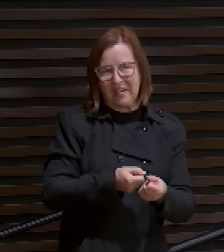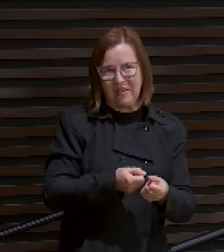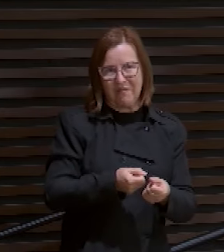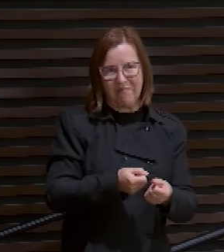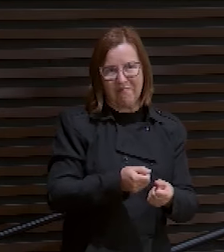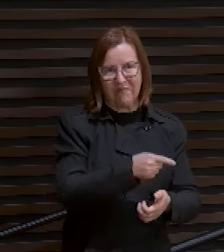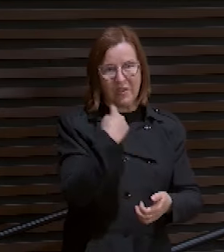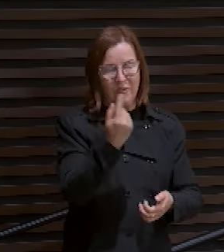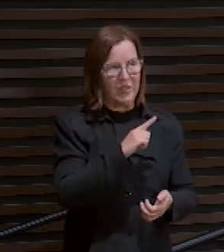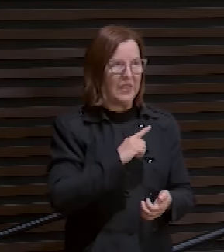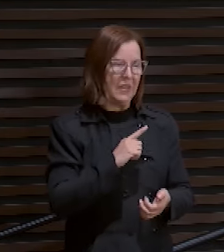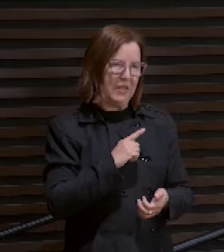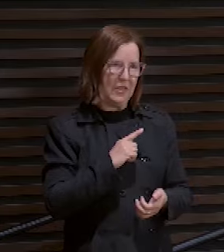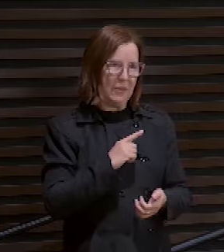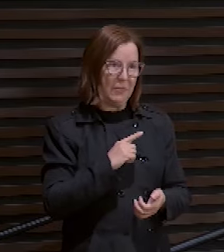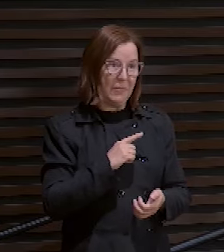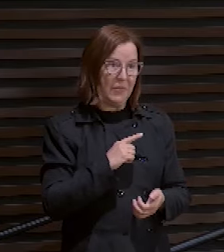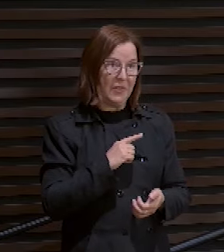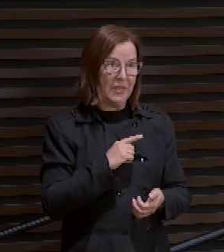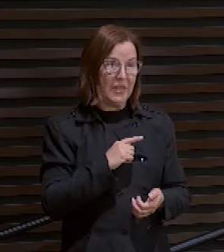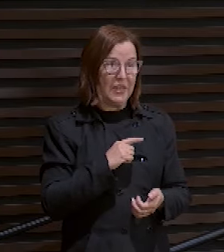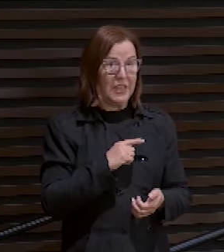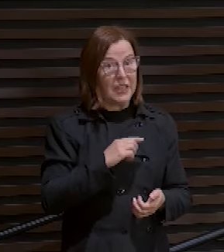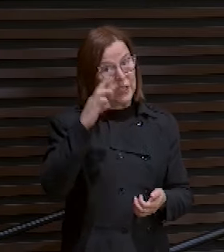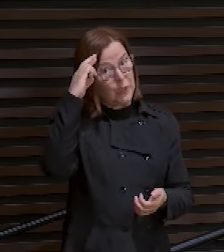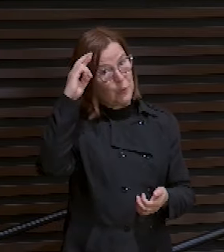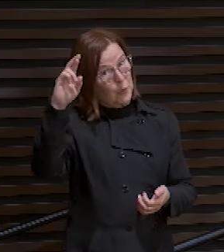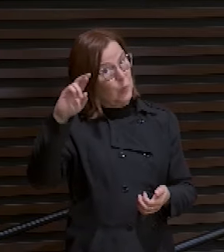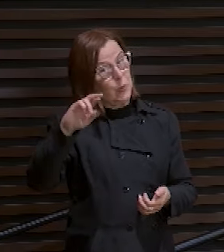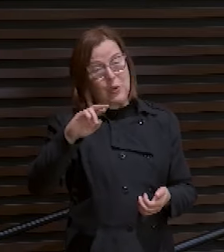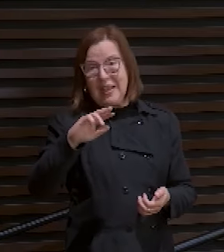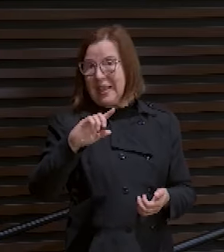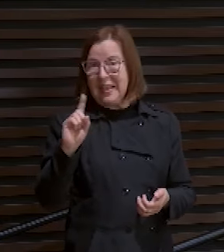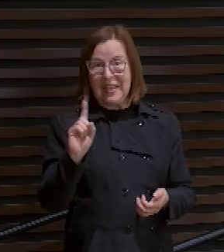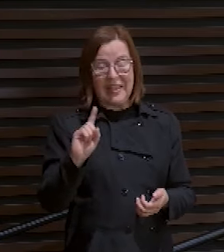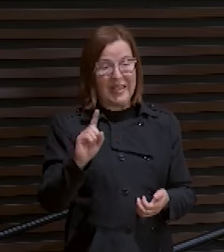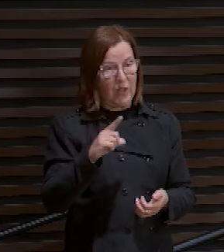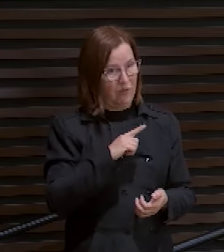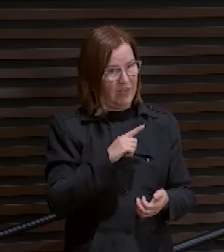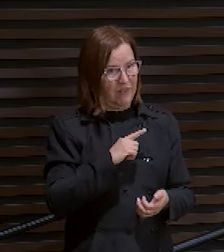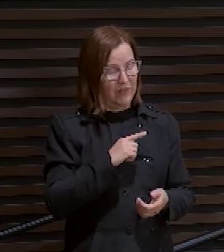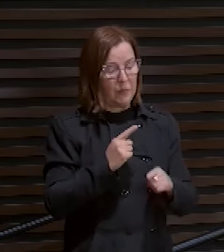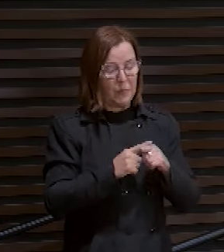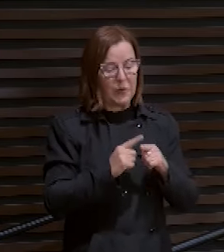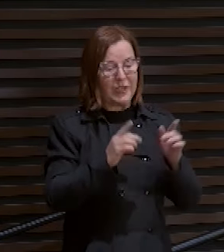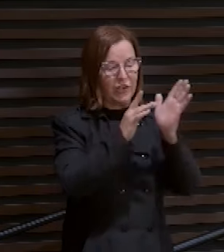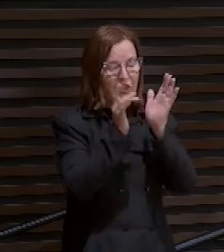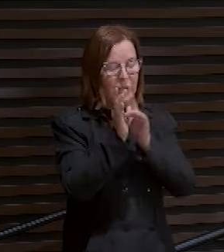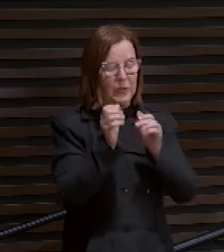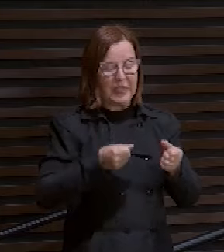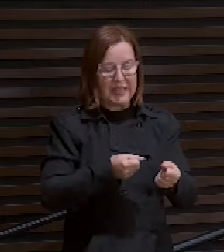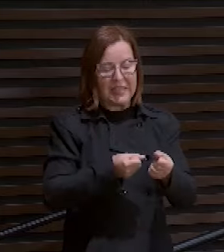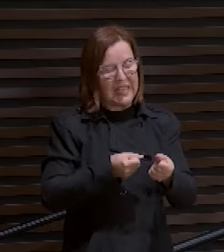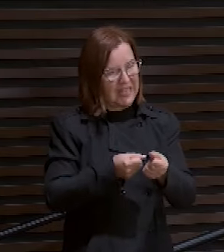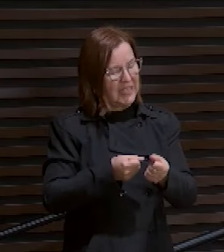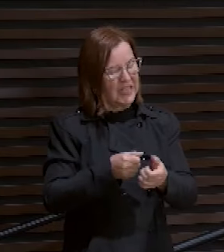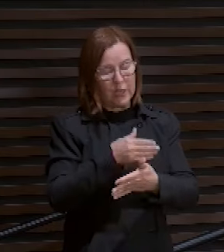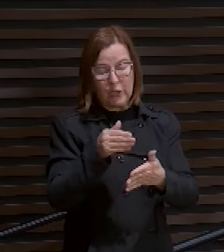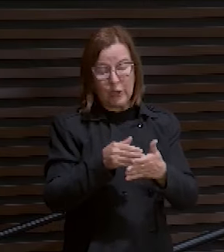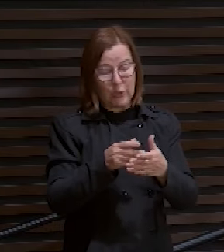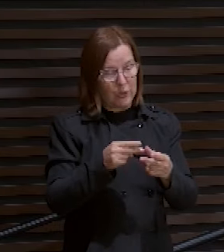passemos. Que ele não tenha passado. Porque ele foi tentado em todas as coisas. E ele é